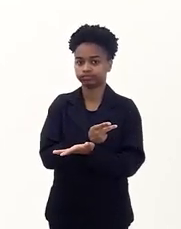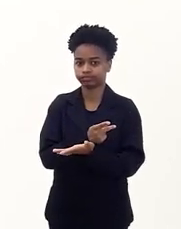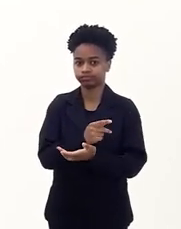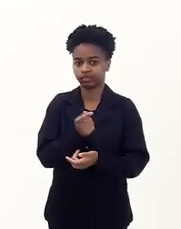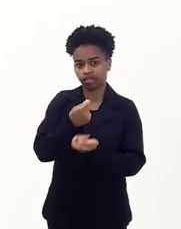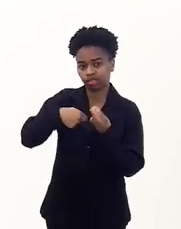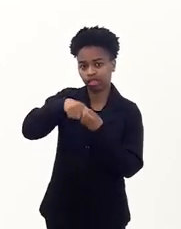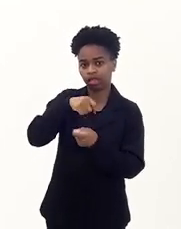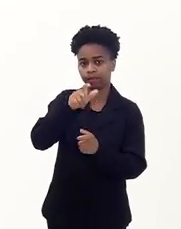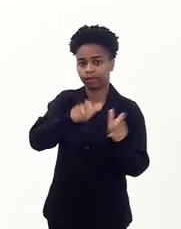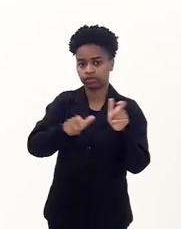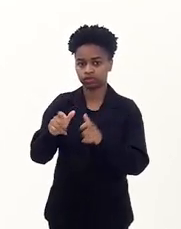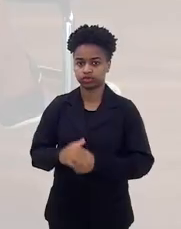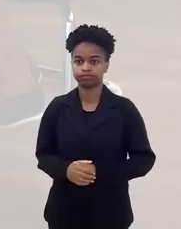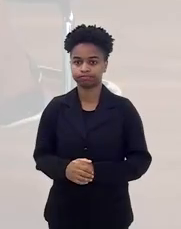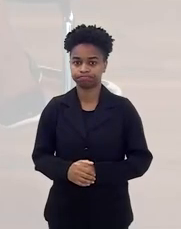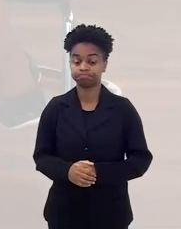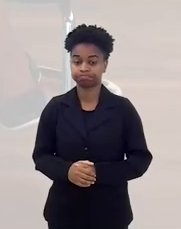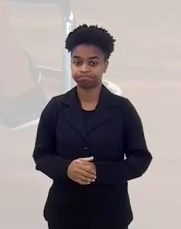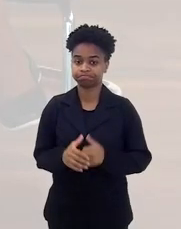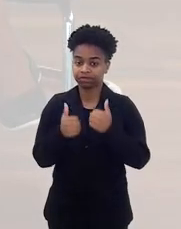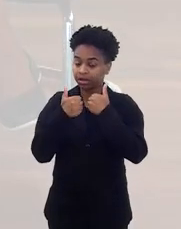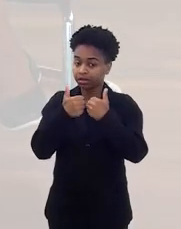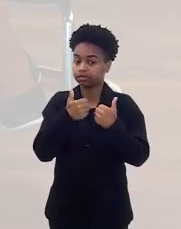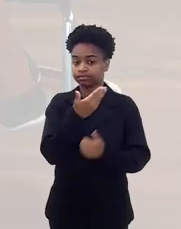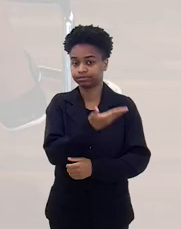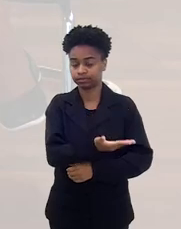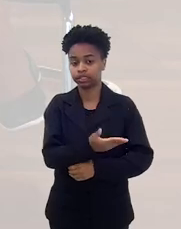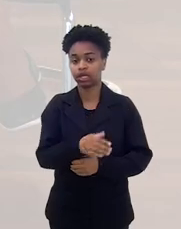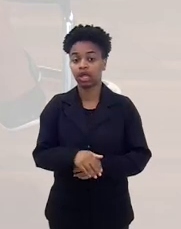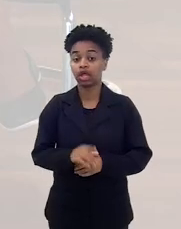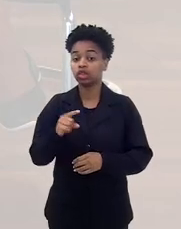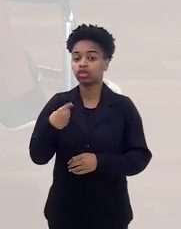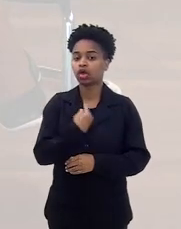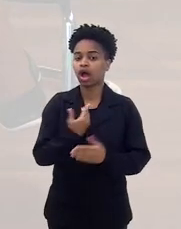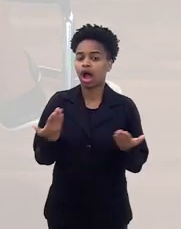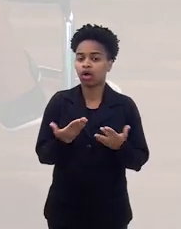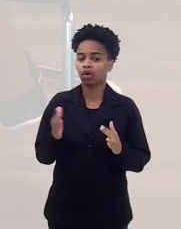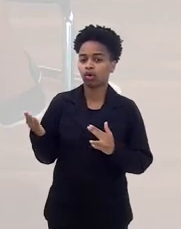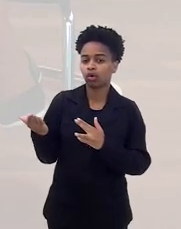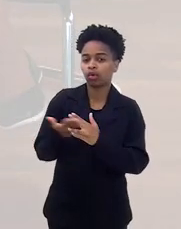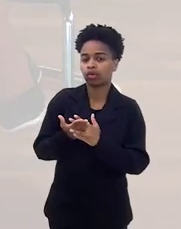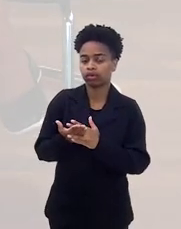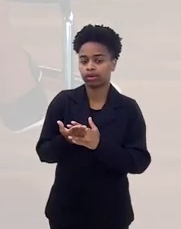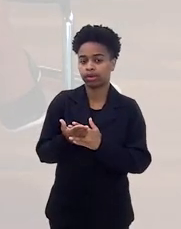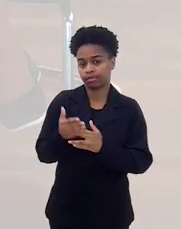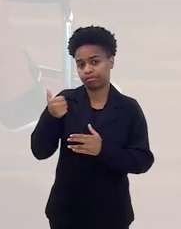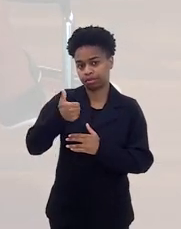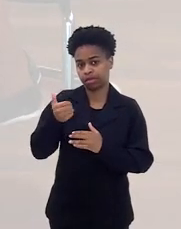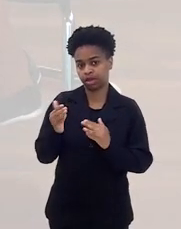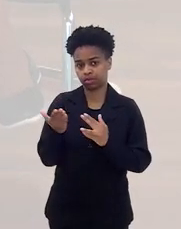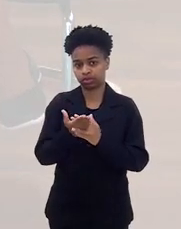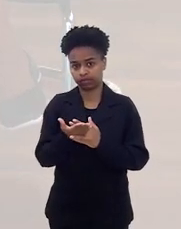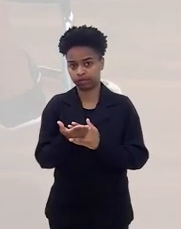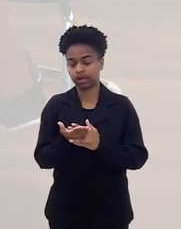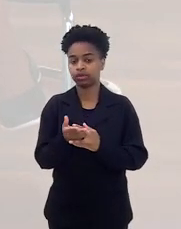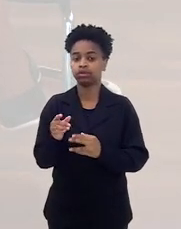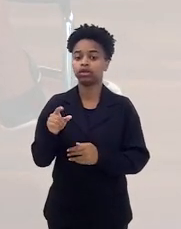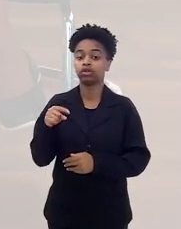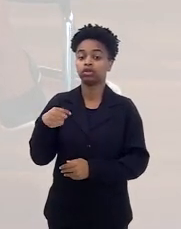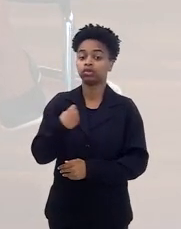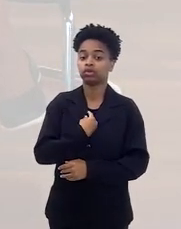tráfico de pessoas. Olha, muito bem, doutora Tuani Vargas. Bom, a gente vai dar uma paradinha agora no nosso primeiro